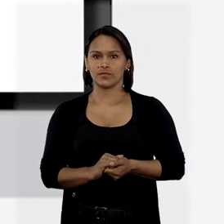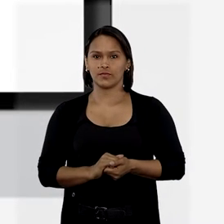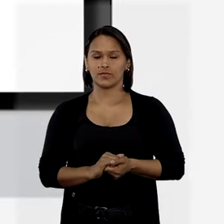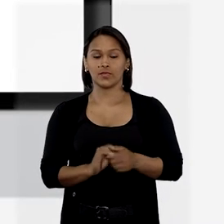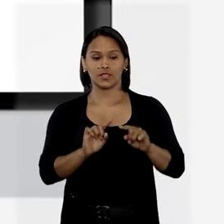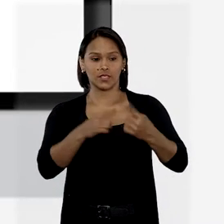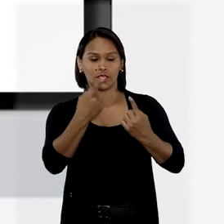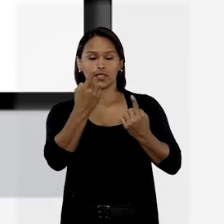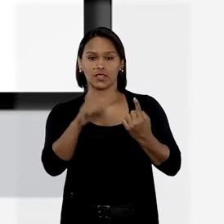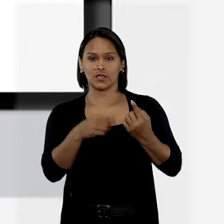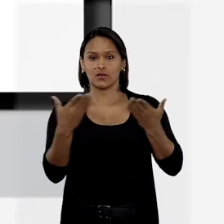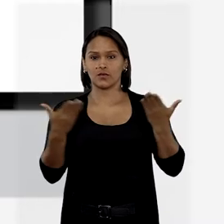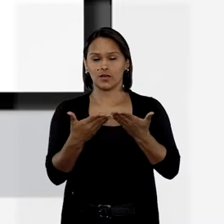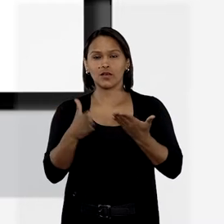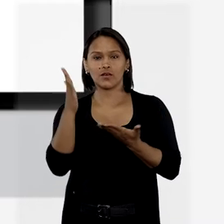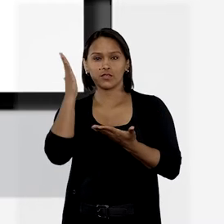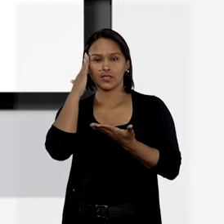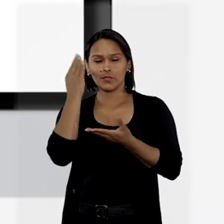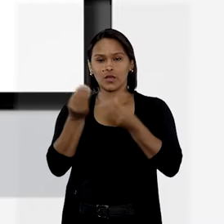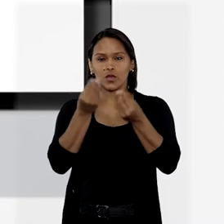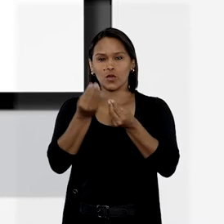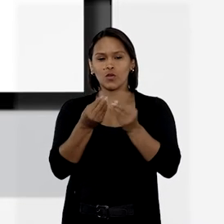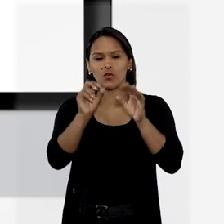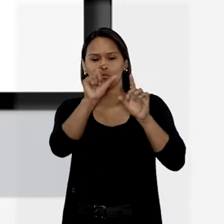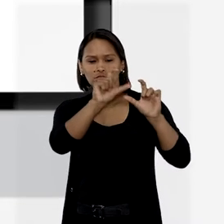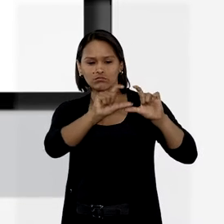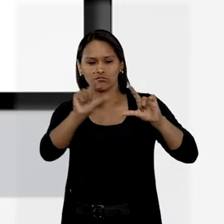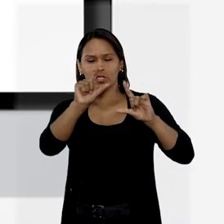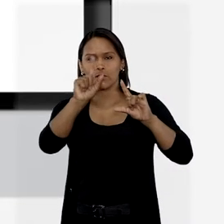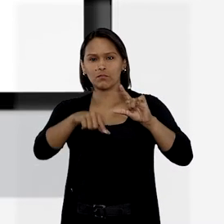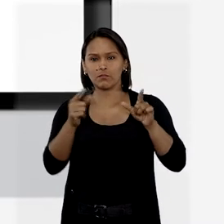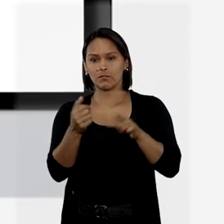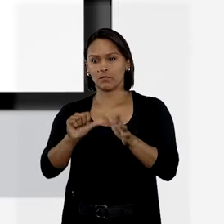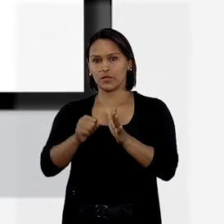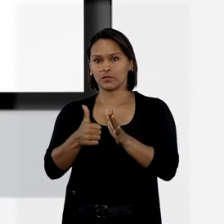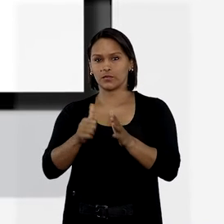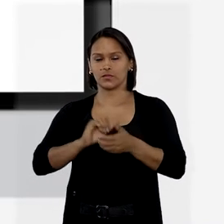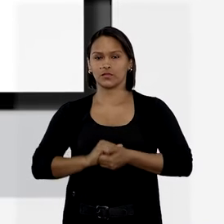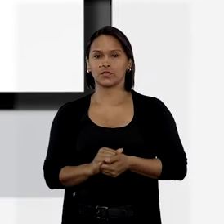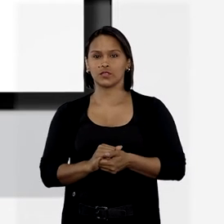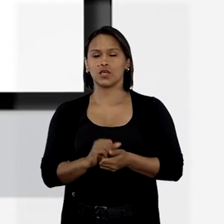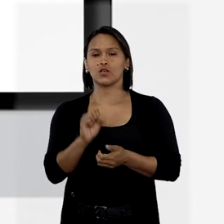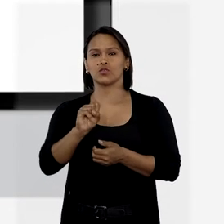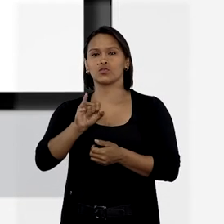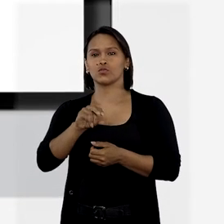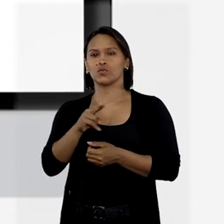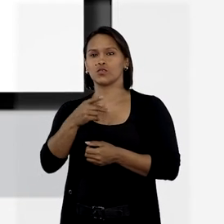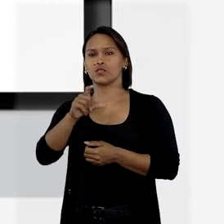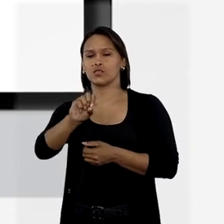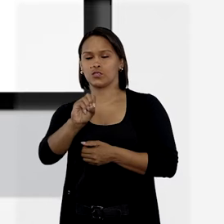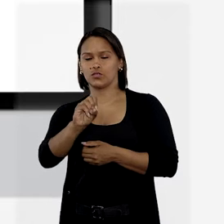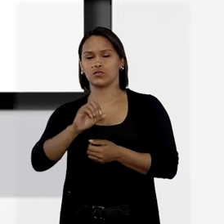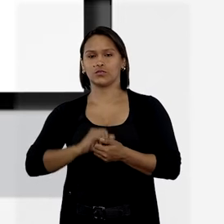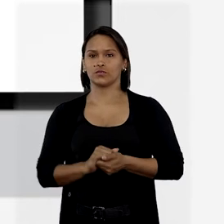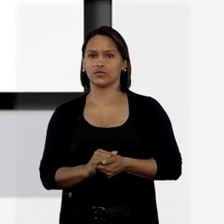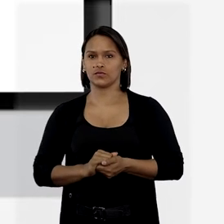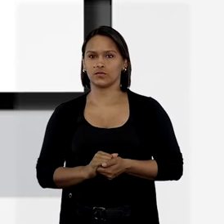Então, agora já sabemos como escreveremos o primeiro núcleo, suicídio-cifrão.